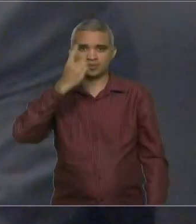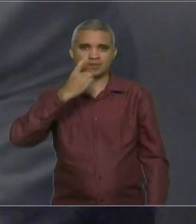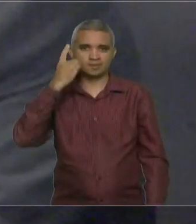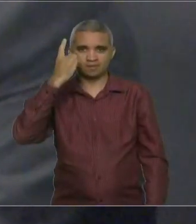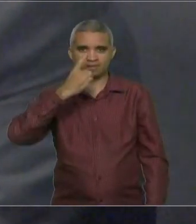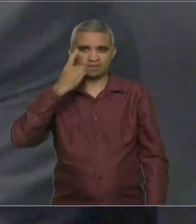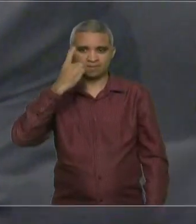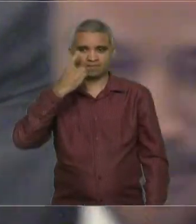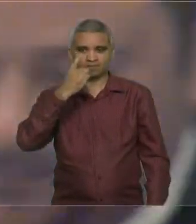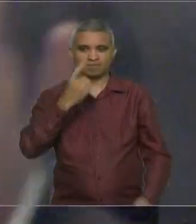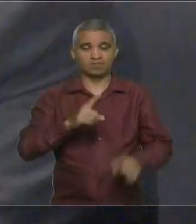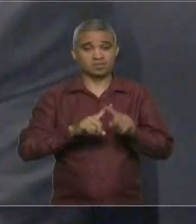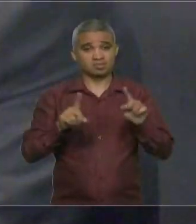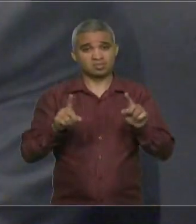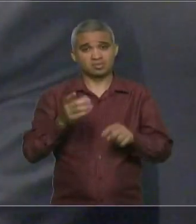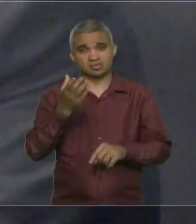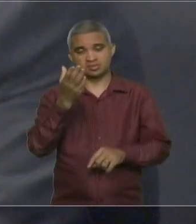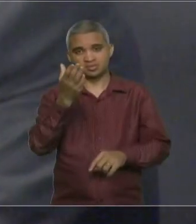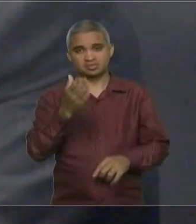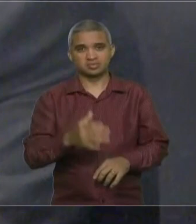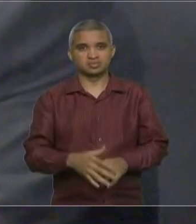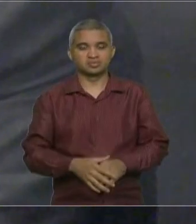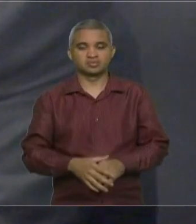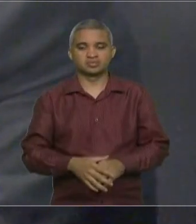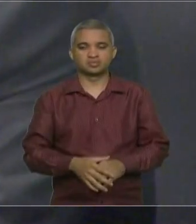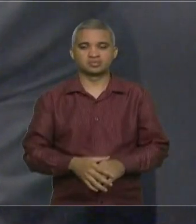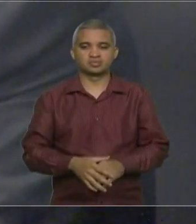Mas como V. Exª já vai